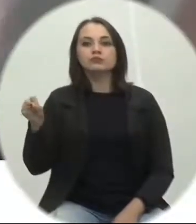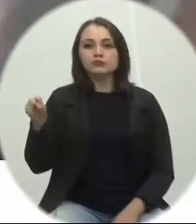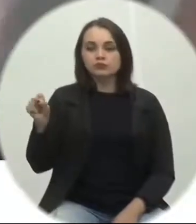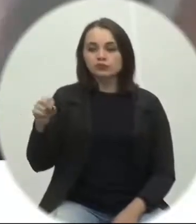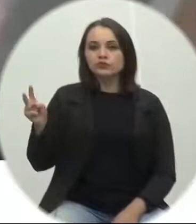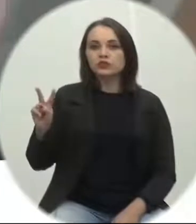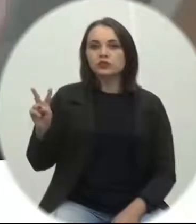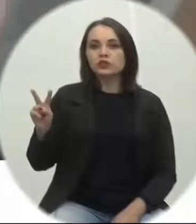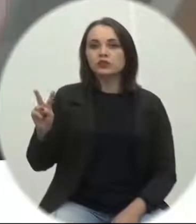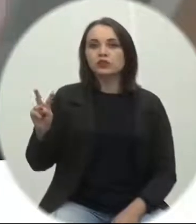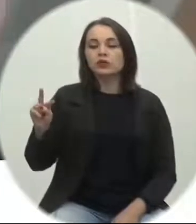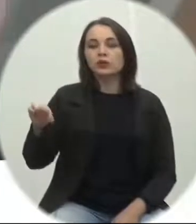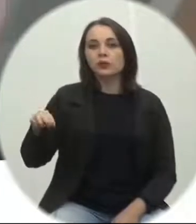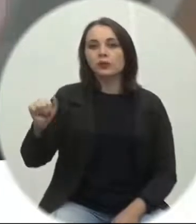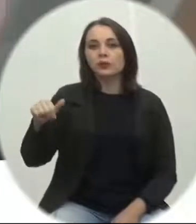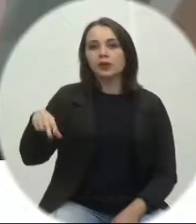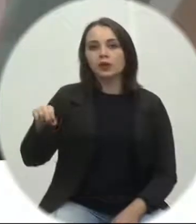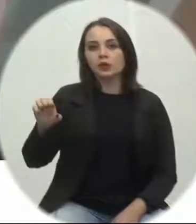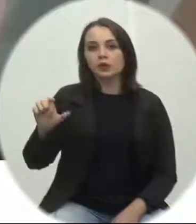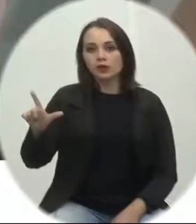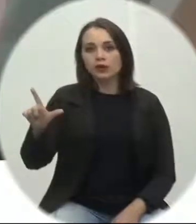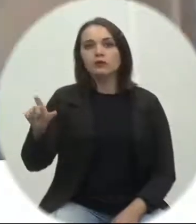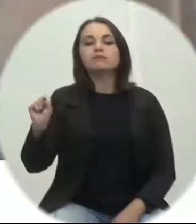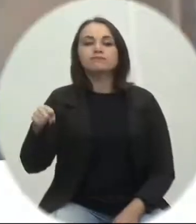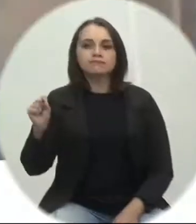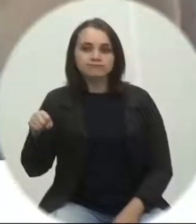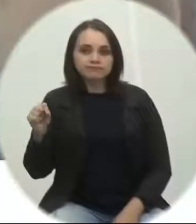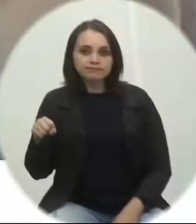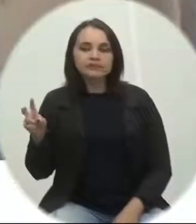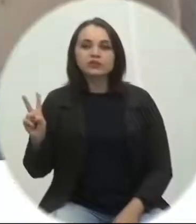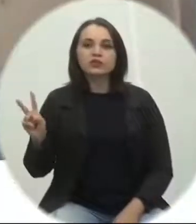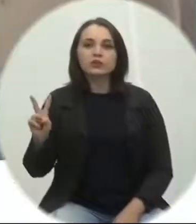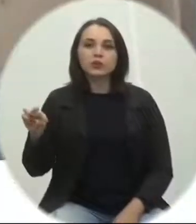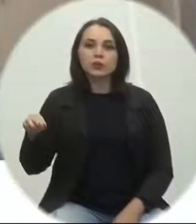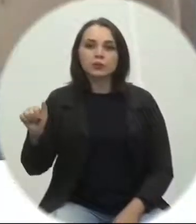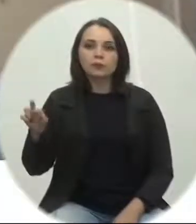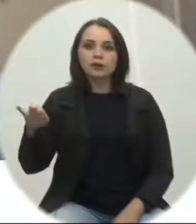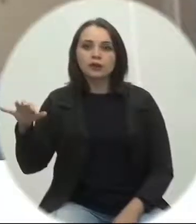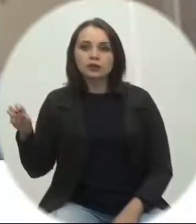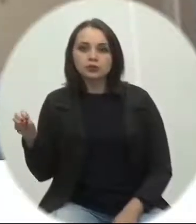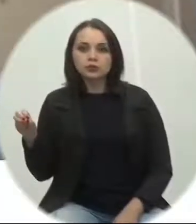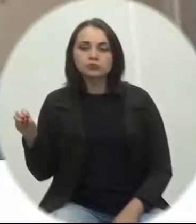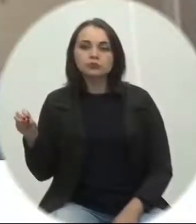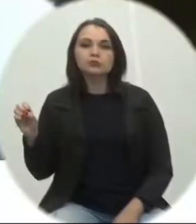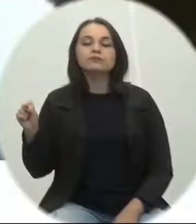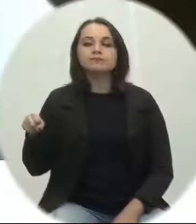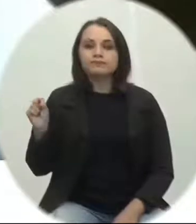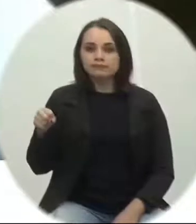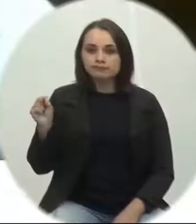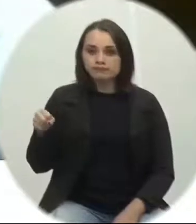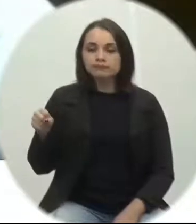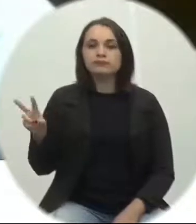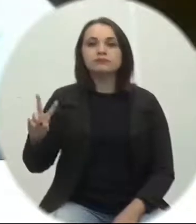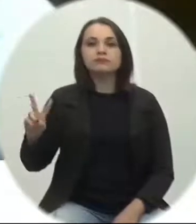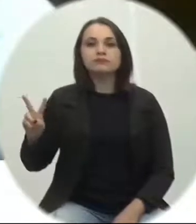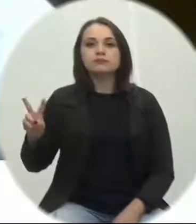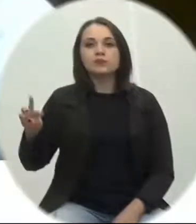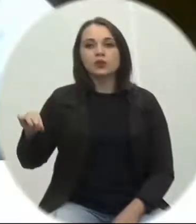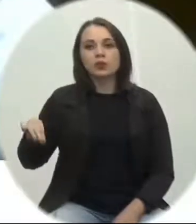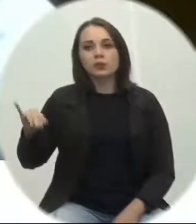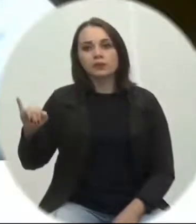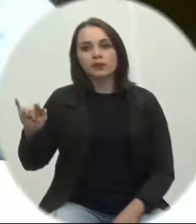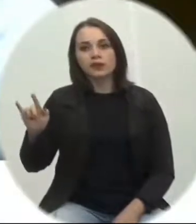a favor vereador Manuel Rosencki favor a favor vereador Marcio Darós a favor a favor vereador Miguel